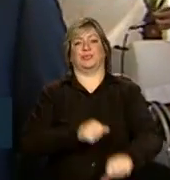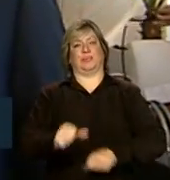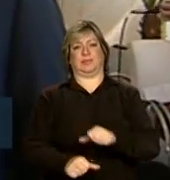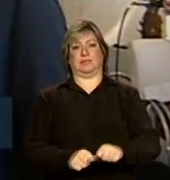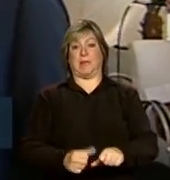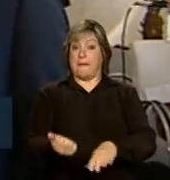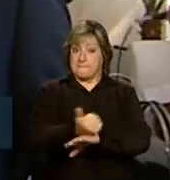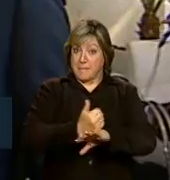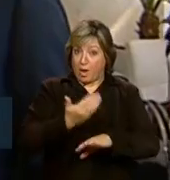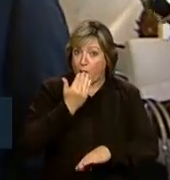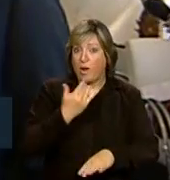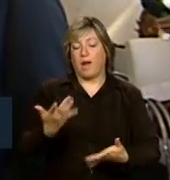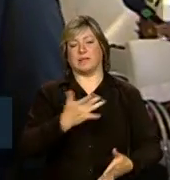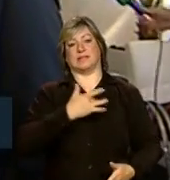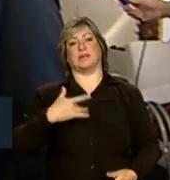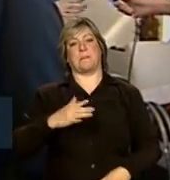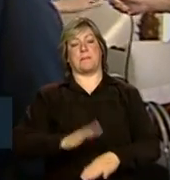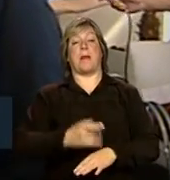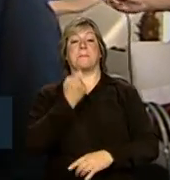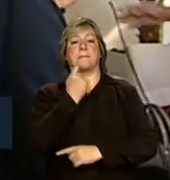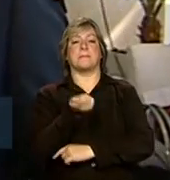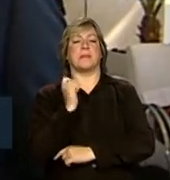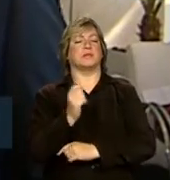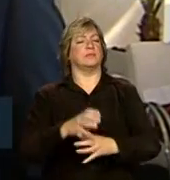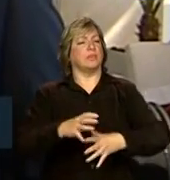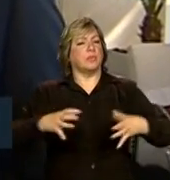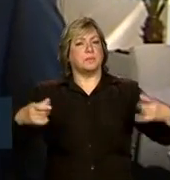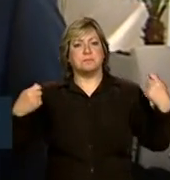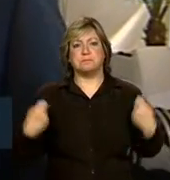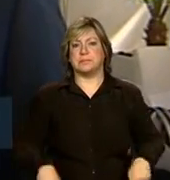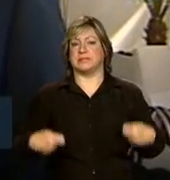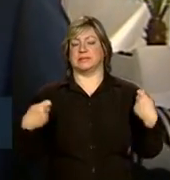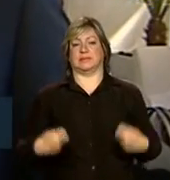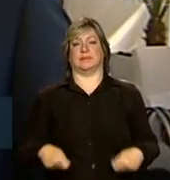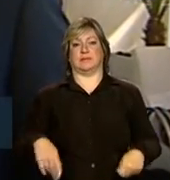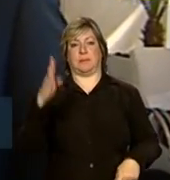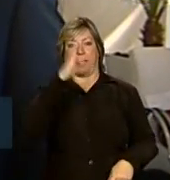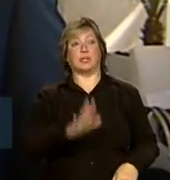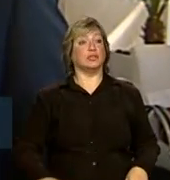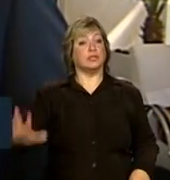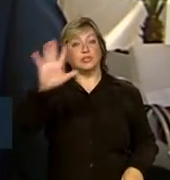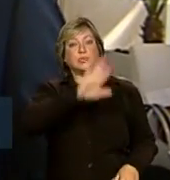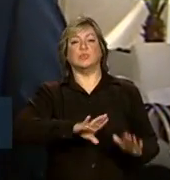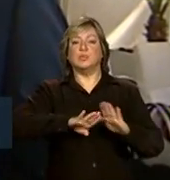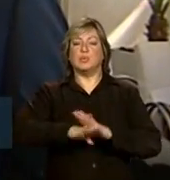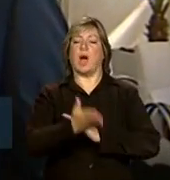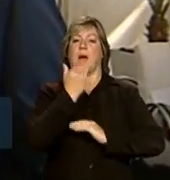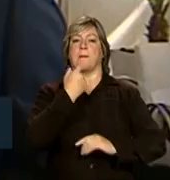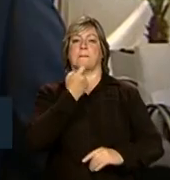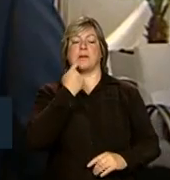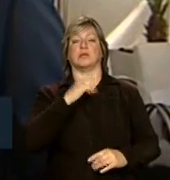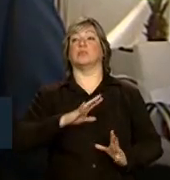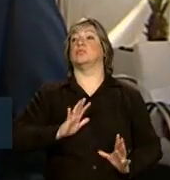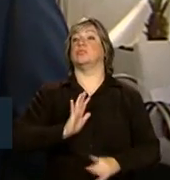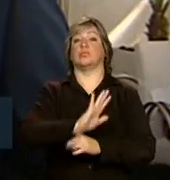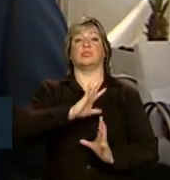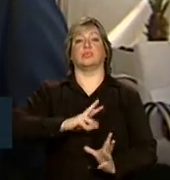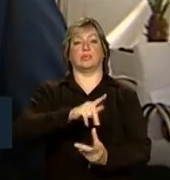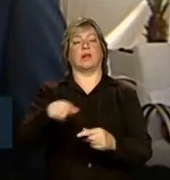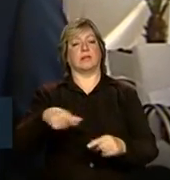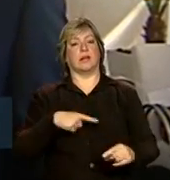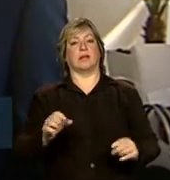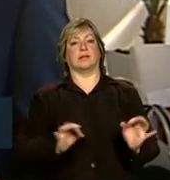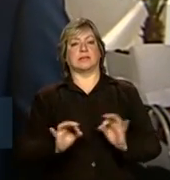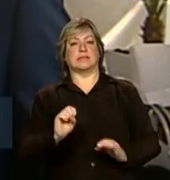Melhorar a alimentação, acima de tudo, é produzir mais peixe. O Brasil tem um grande potencial e deve isso ao seu povo e ao mundo. Então, está lançando o Plano